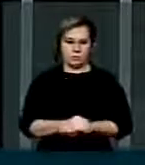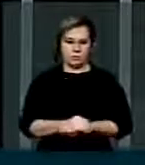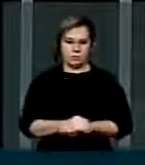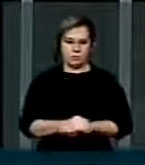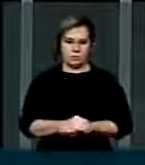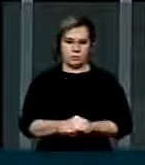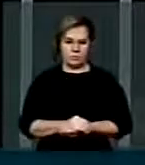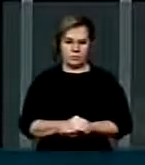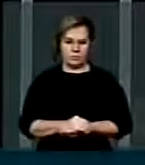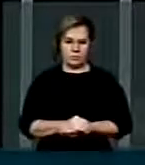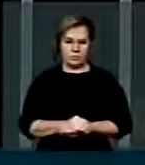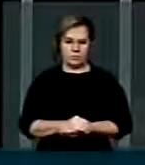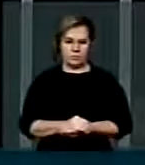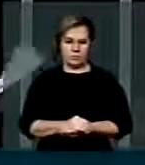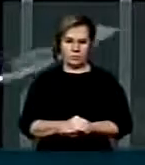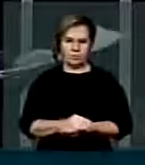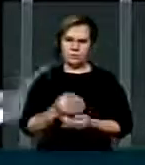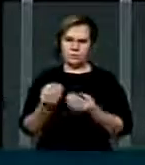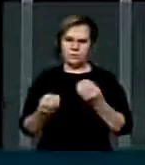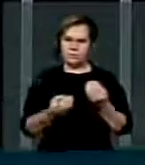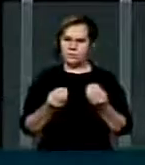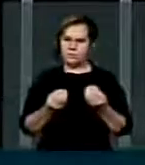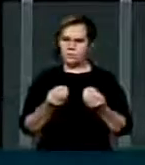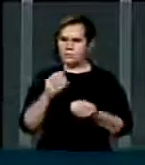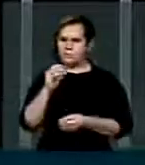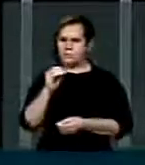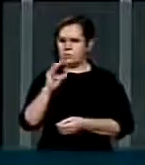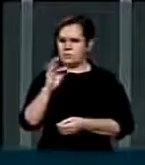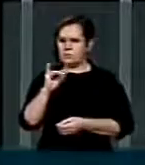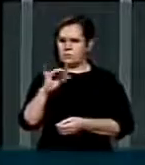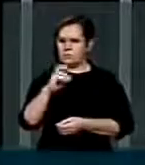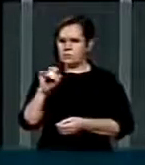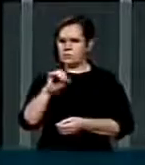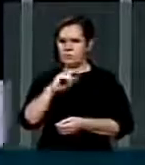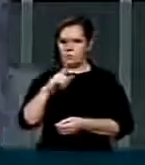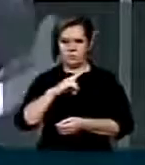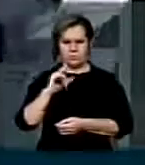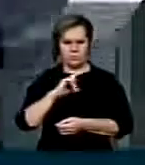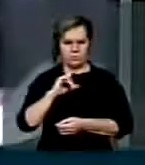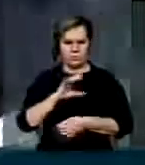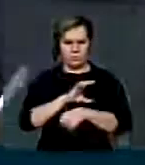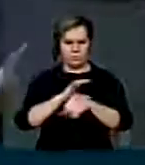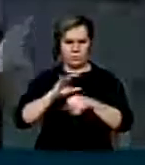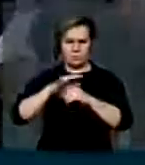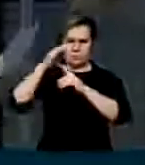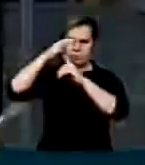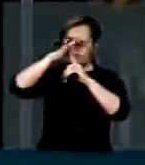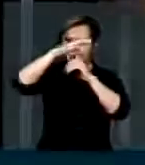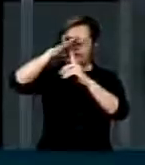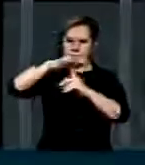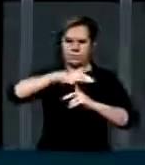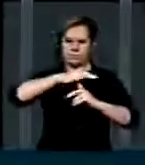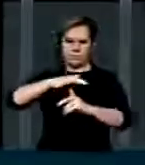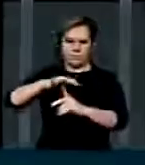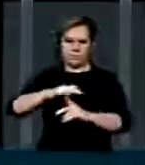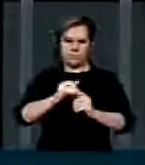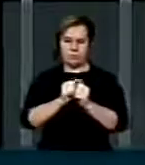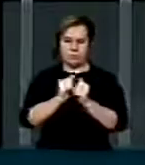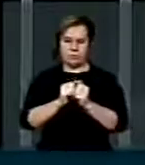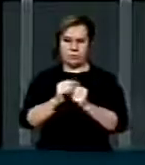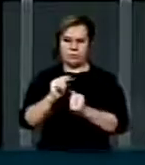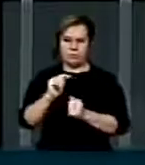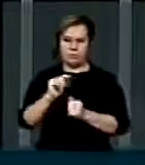Compensação orgânica de um oficial que, porventura, tenha feito o curso de paraquedismo como cadete e residente. Valor R$ 7.